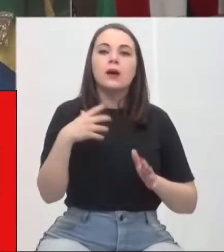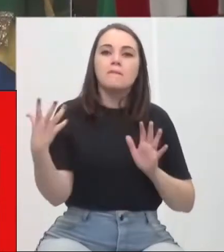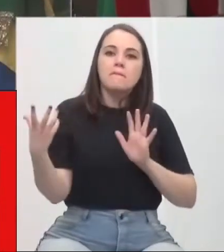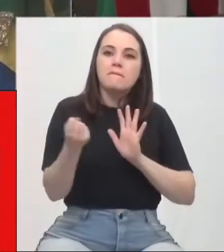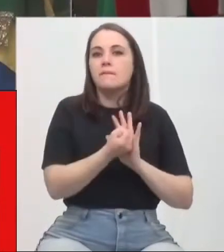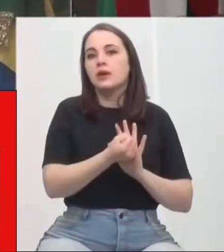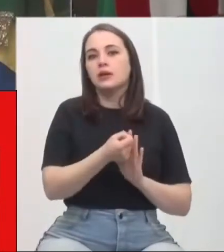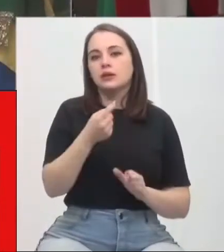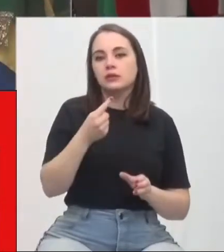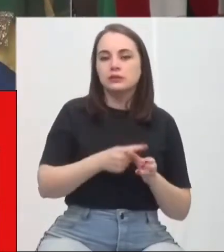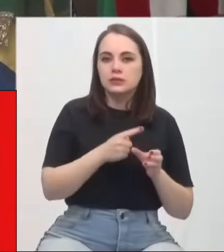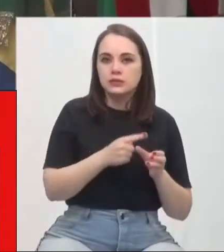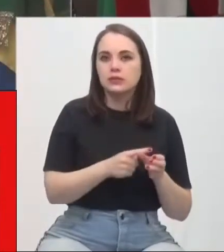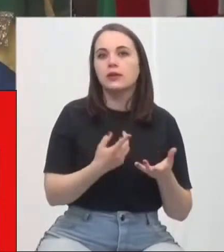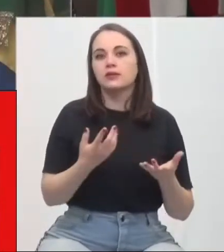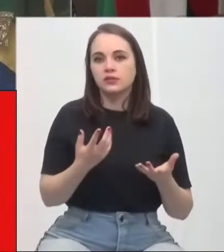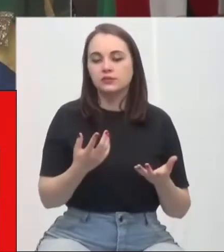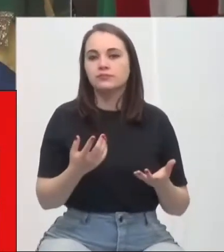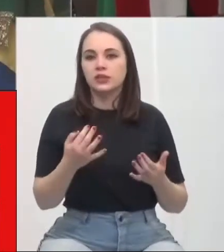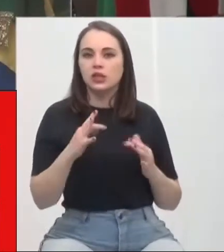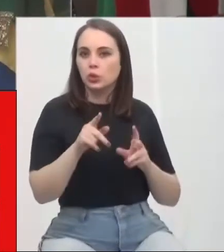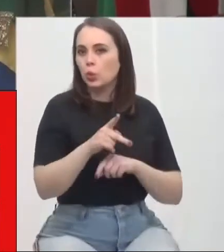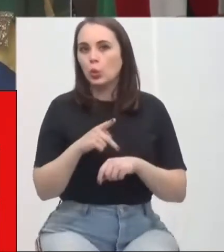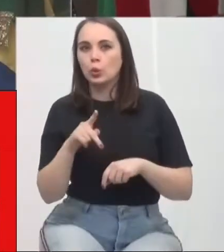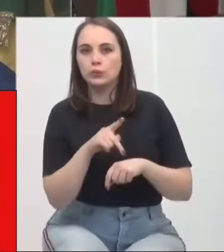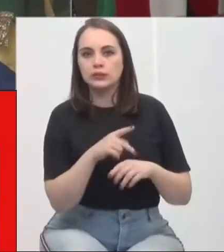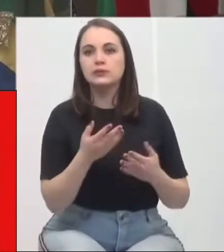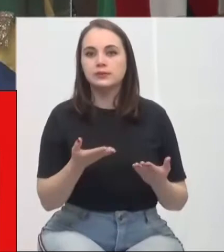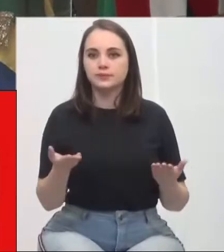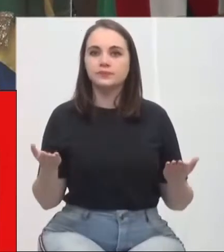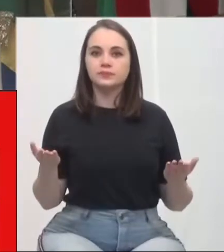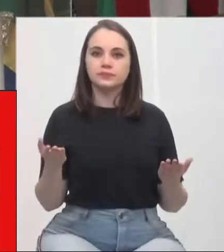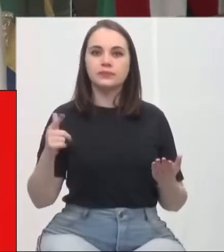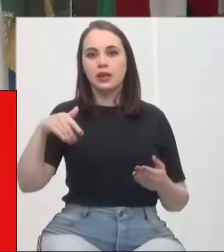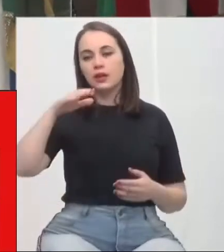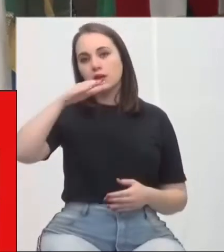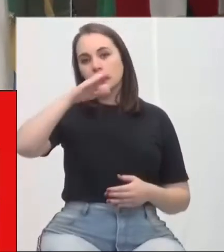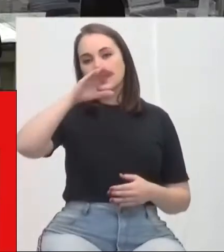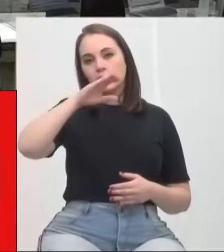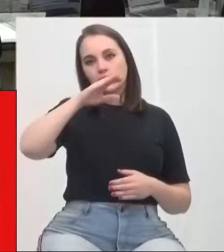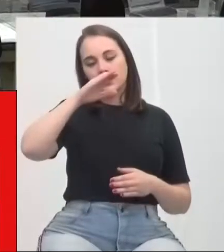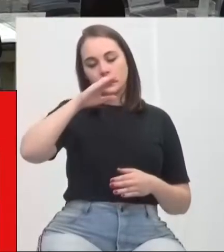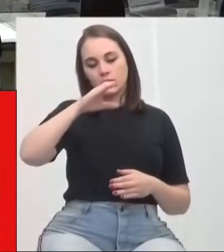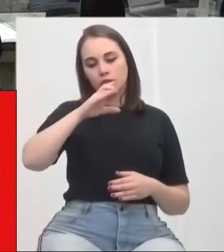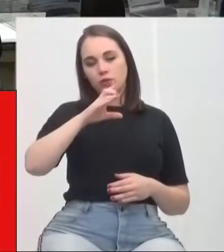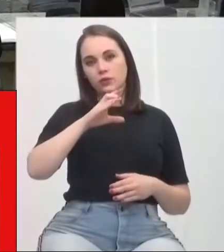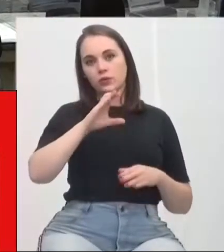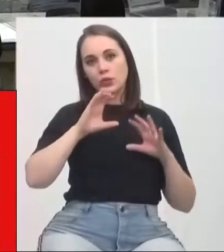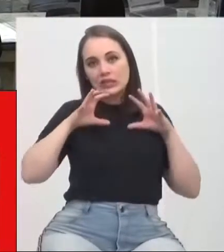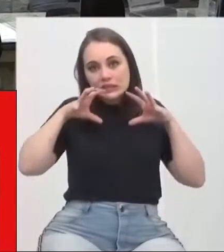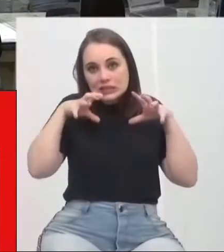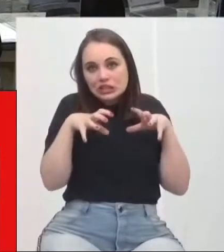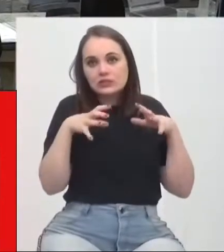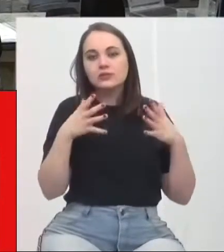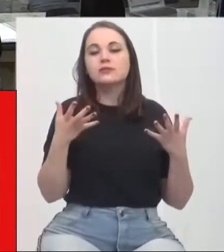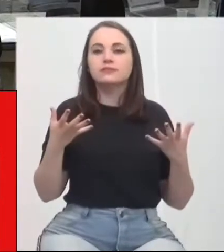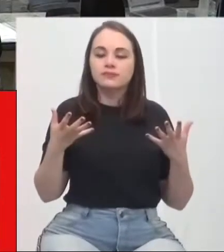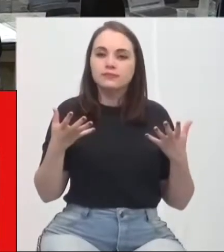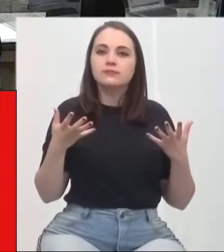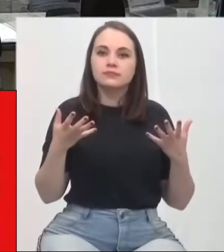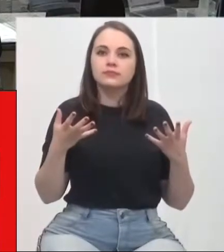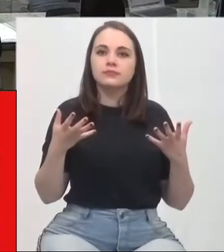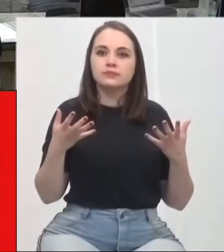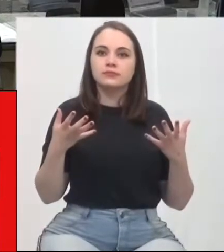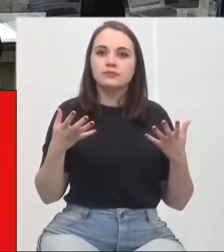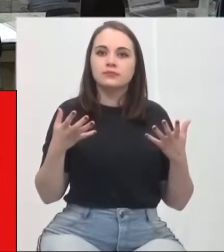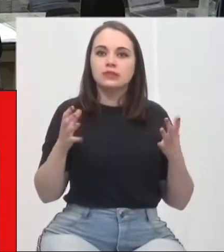da cidade por todo o país, no mínimo. É o Criciúma, como dizia o Miguel Livramento, o Joinville da cidade